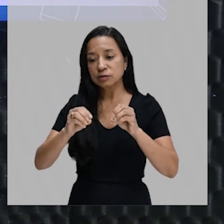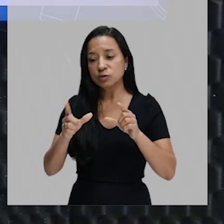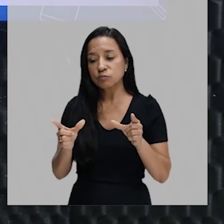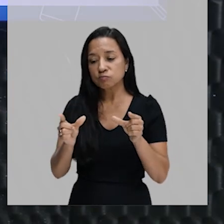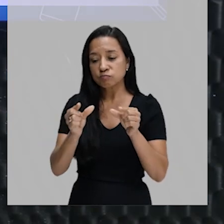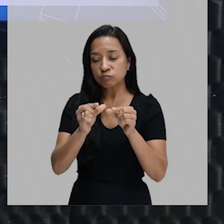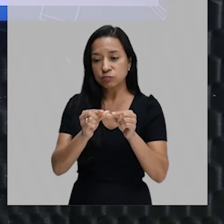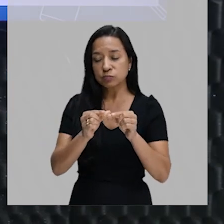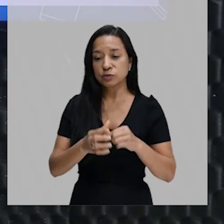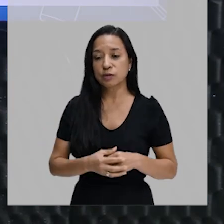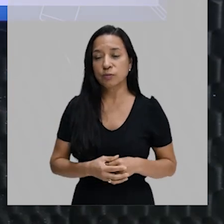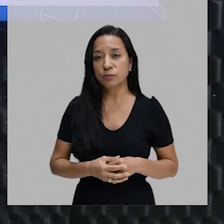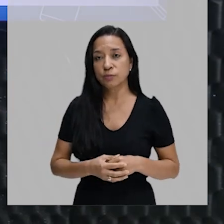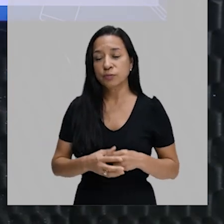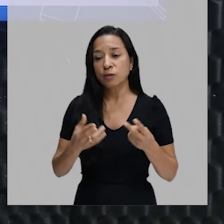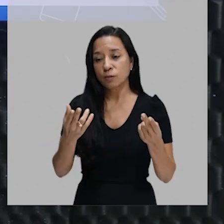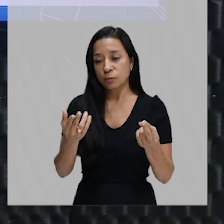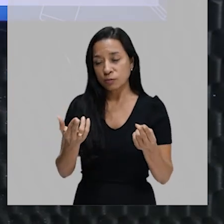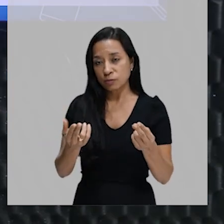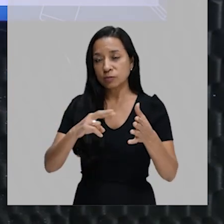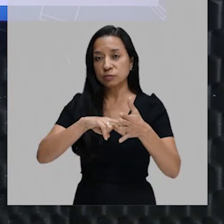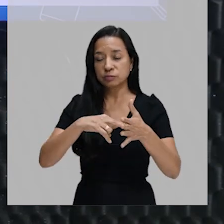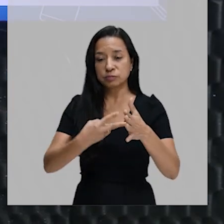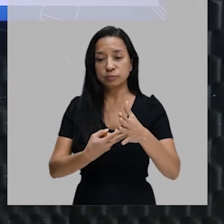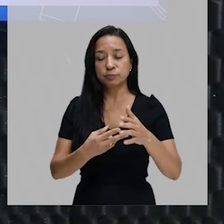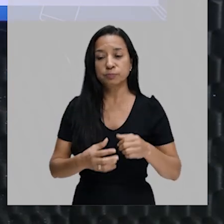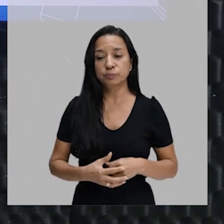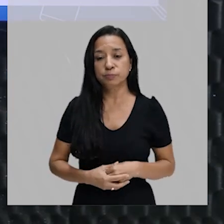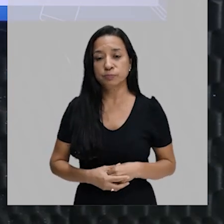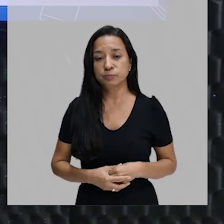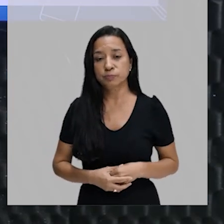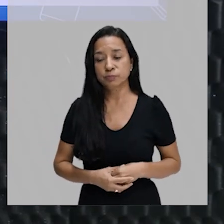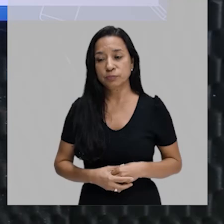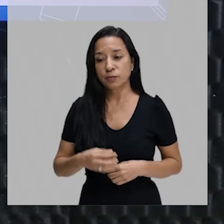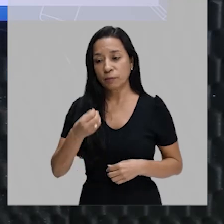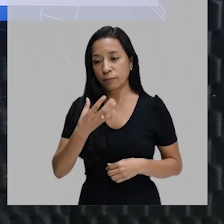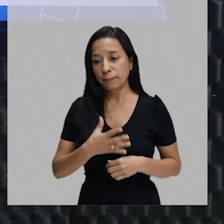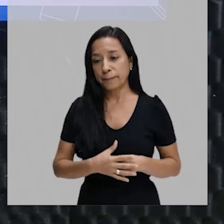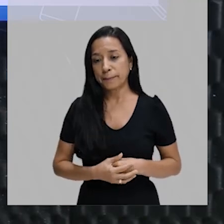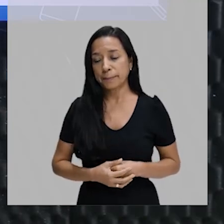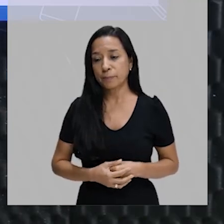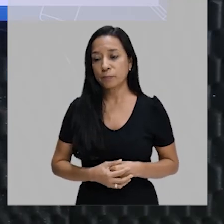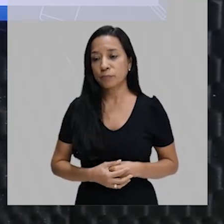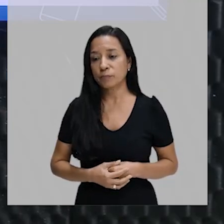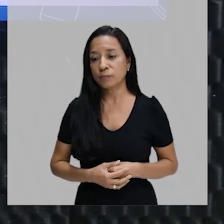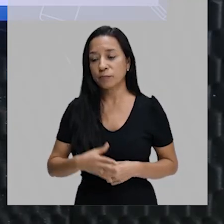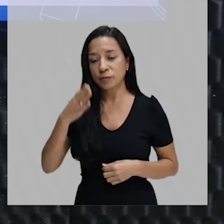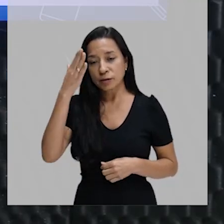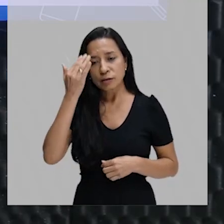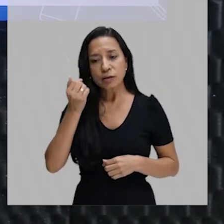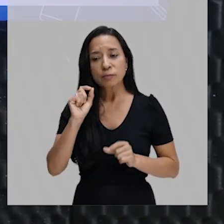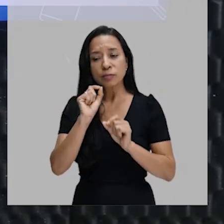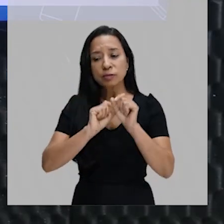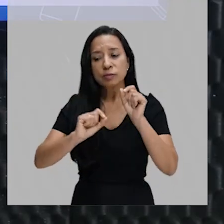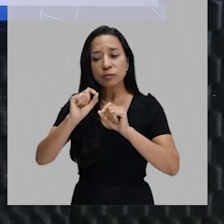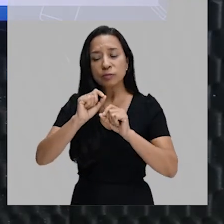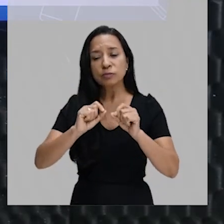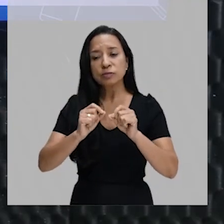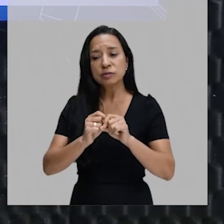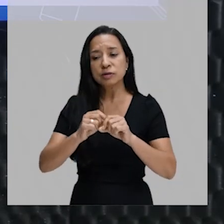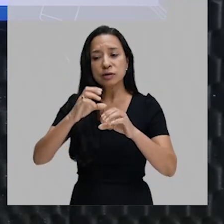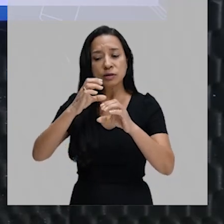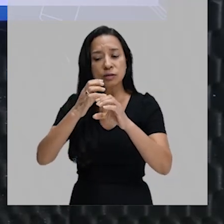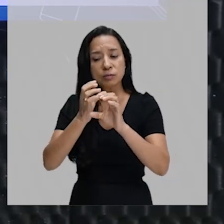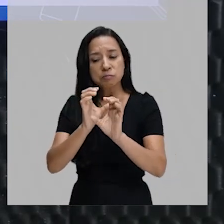o mesmo significado. Bem, nós sabemos que a biotecnologia